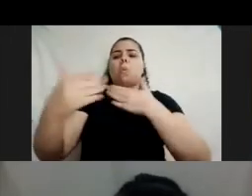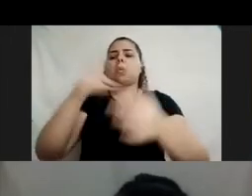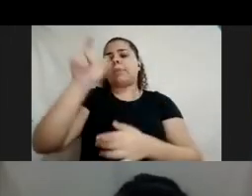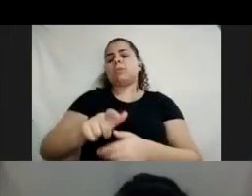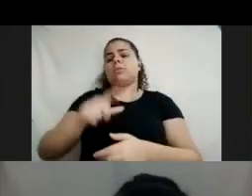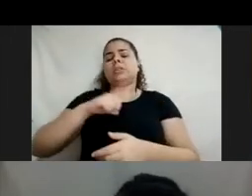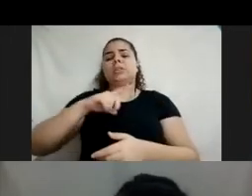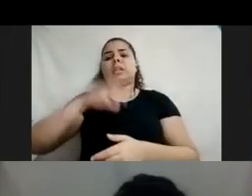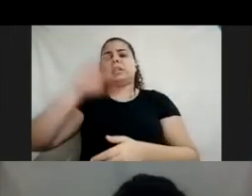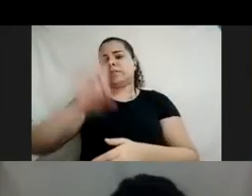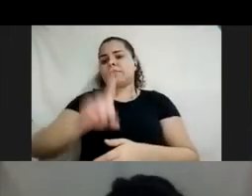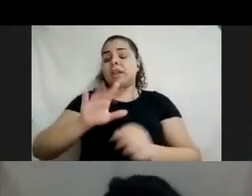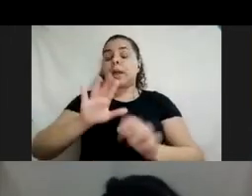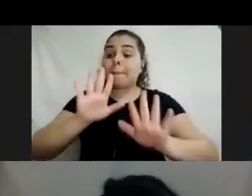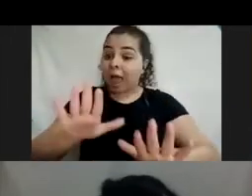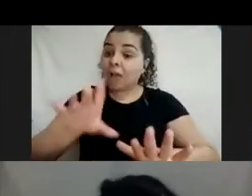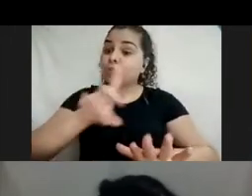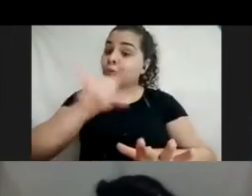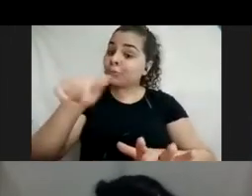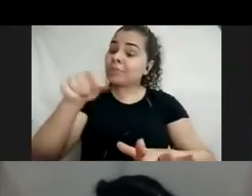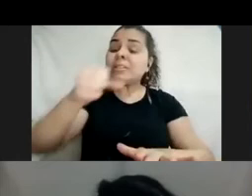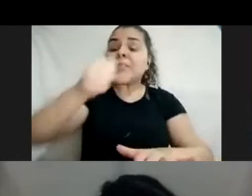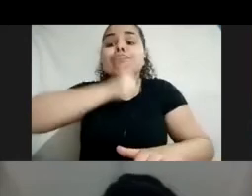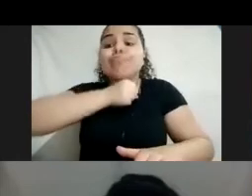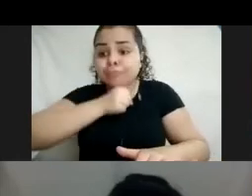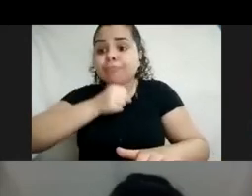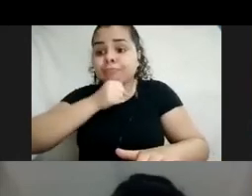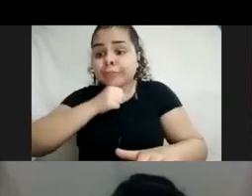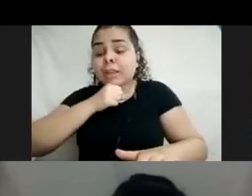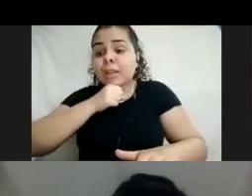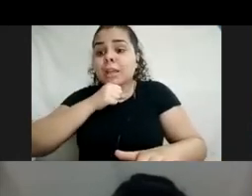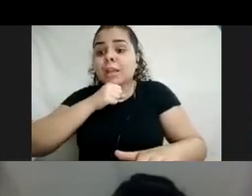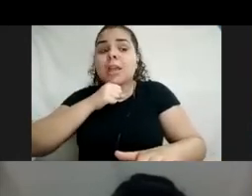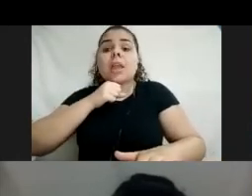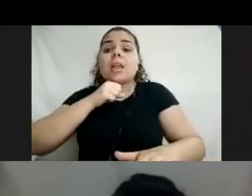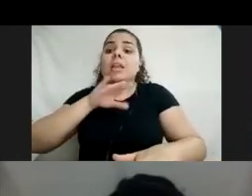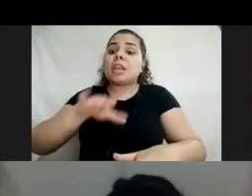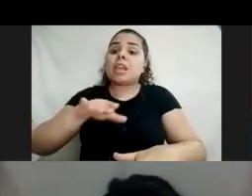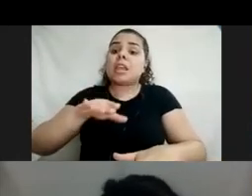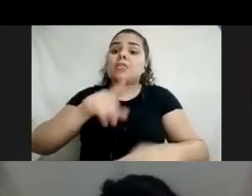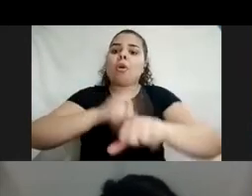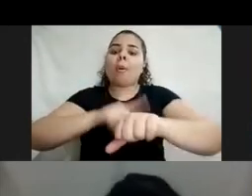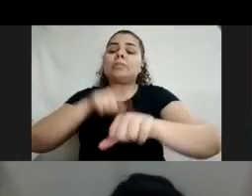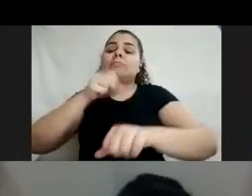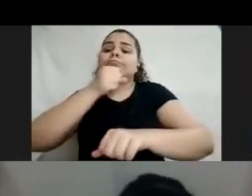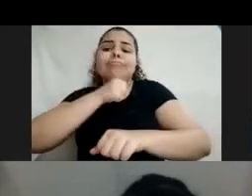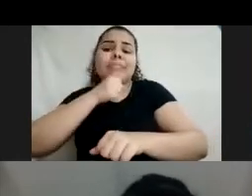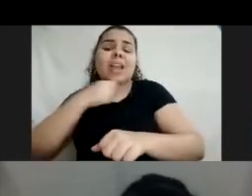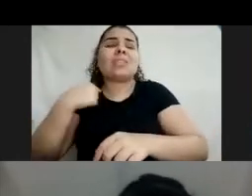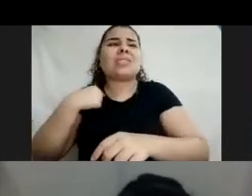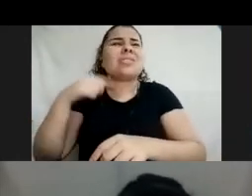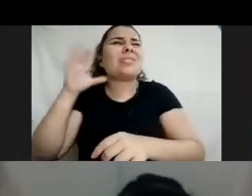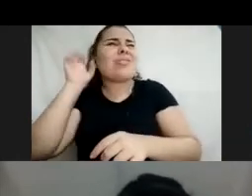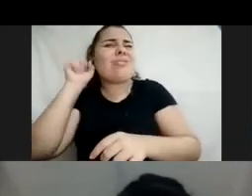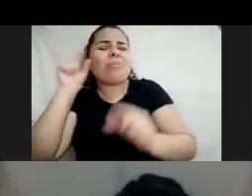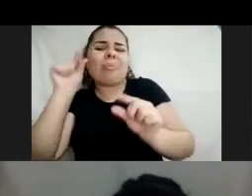gente espera viver bastante e ficando com mais idade, a gente não vai escutar tão bem, a gente não vai ler tão